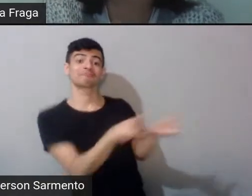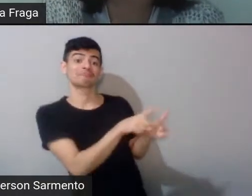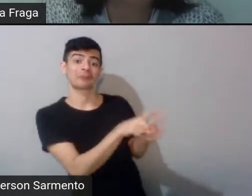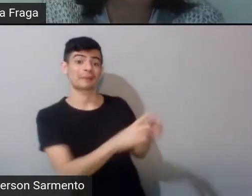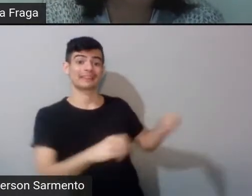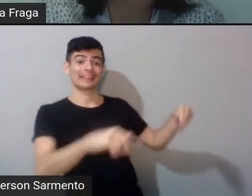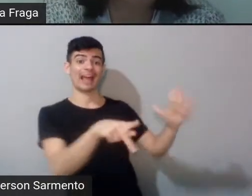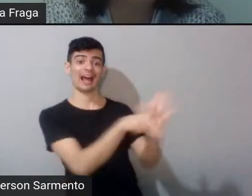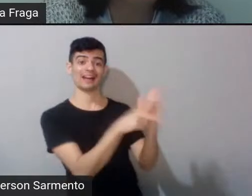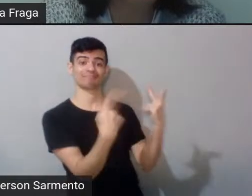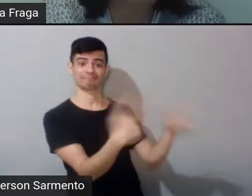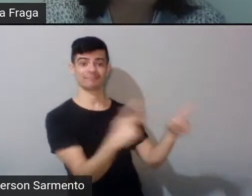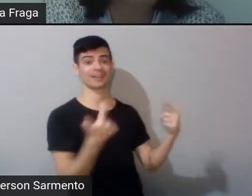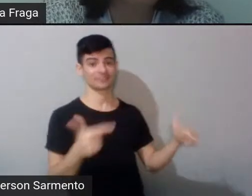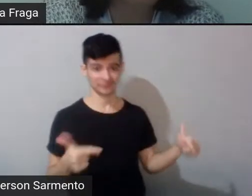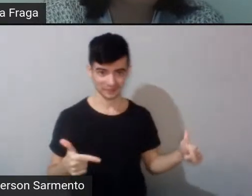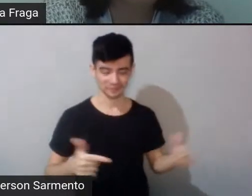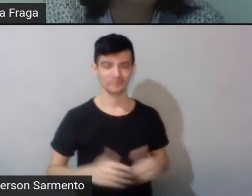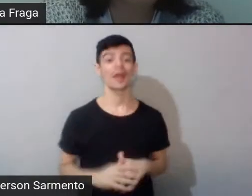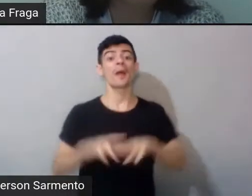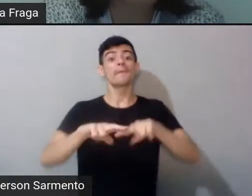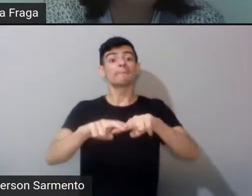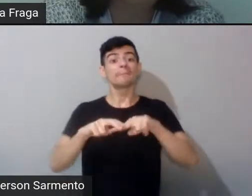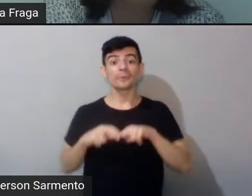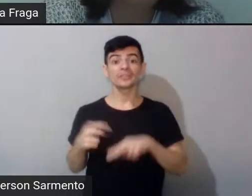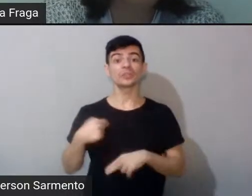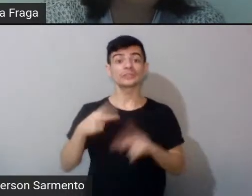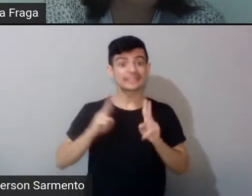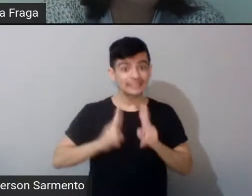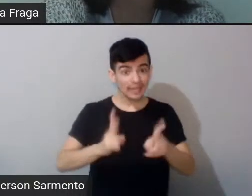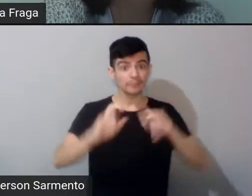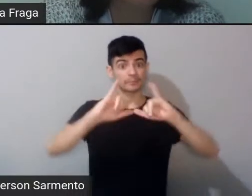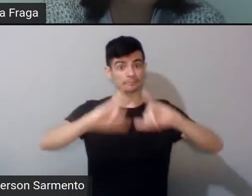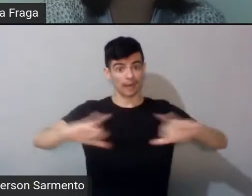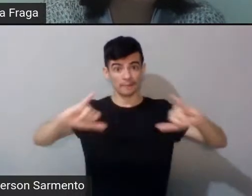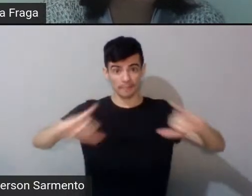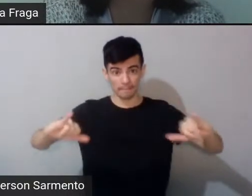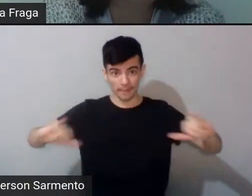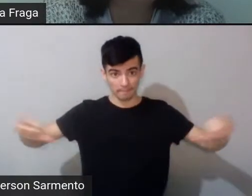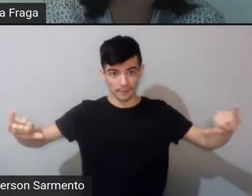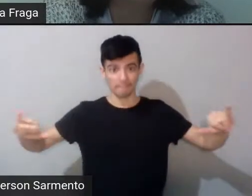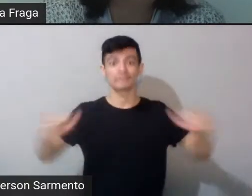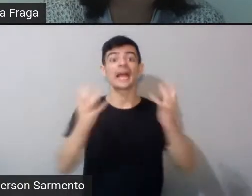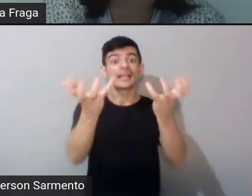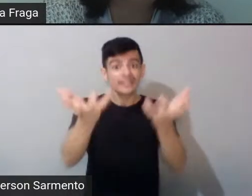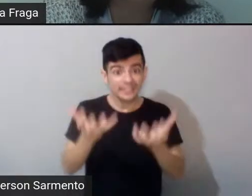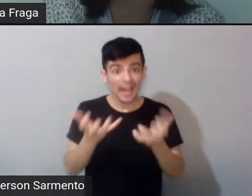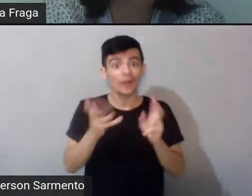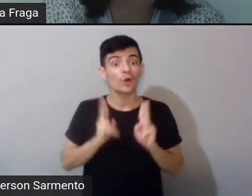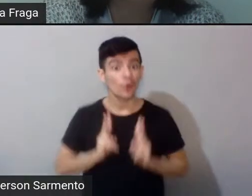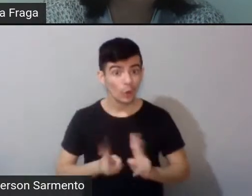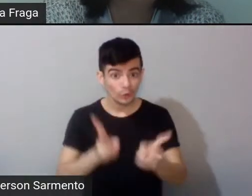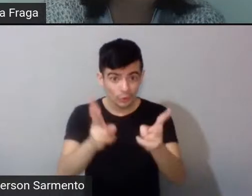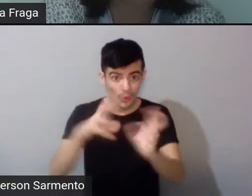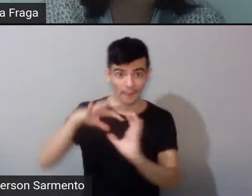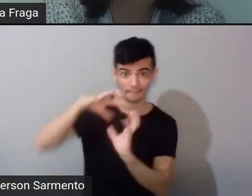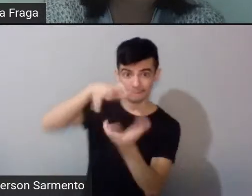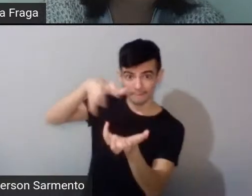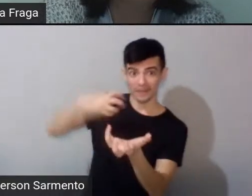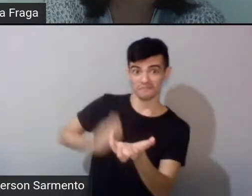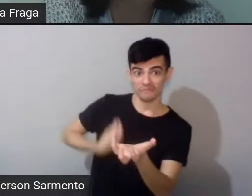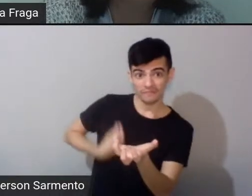É, por isso que eu sempre convoco. Quem quiser continuar vivendo no planeta Terra se junte às causas indígenas,